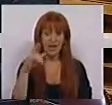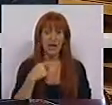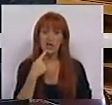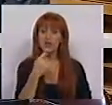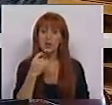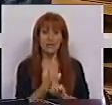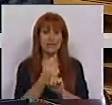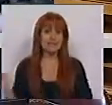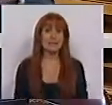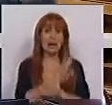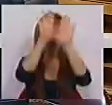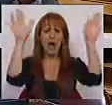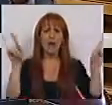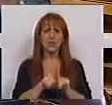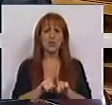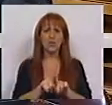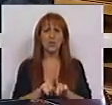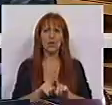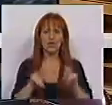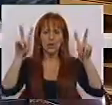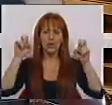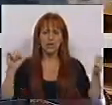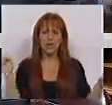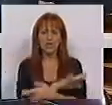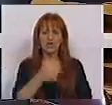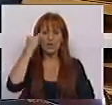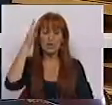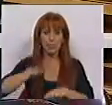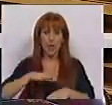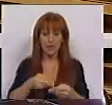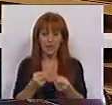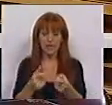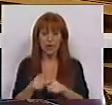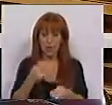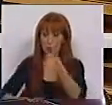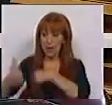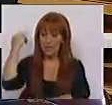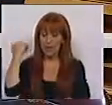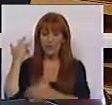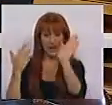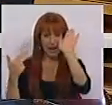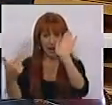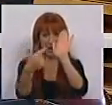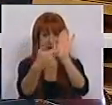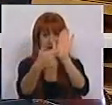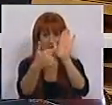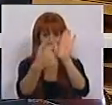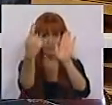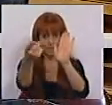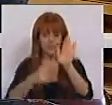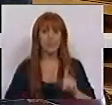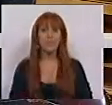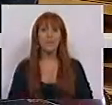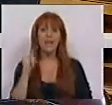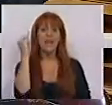claríssimas. O título da imprensa especializada sobre esta matéria o ano passado era este. Era este.